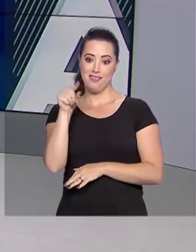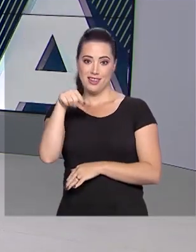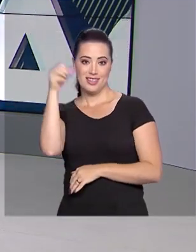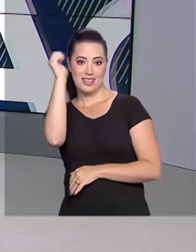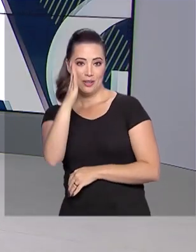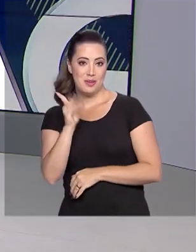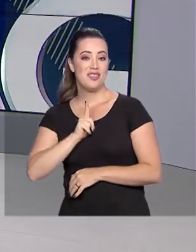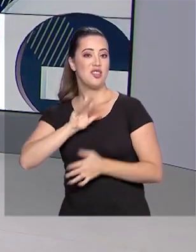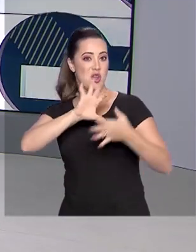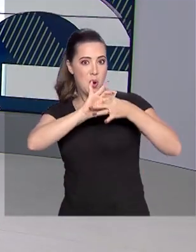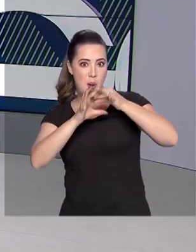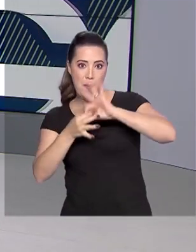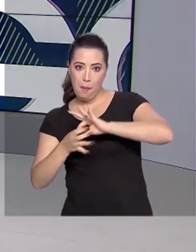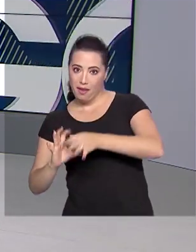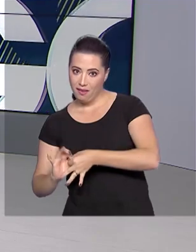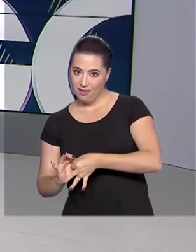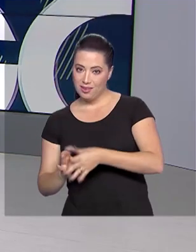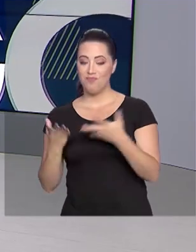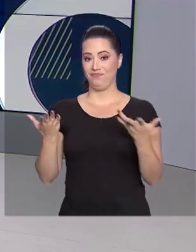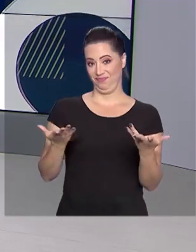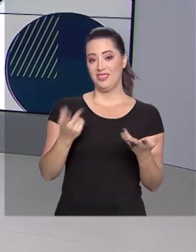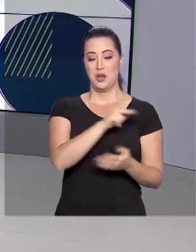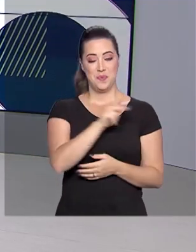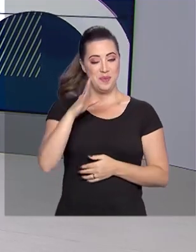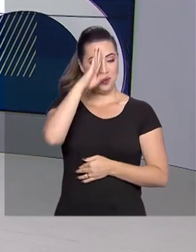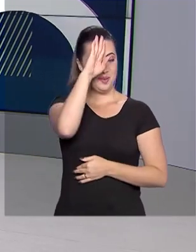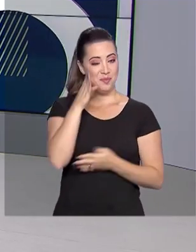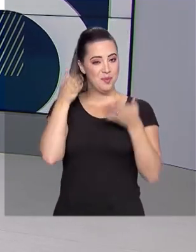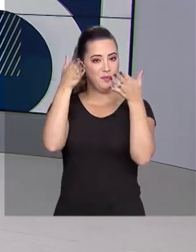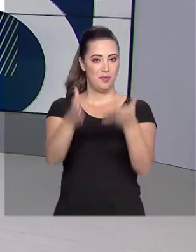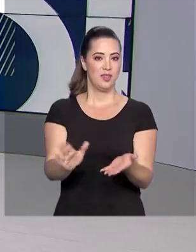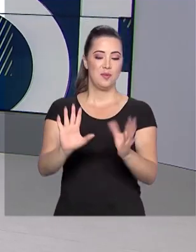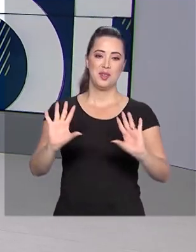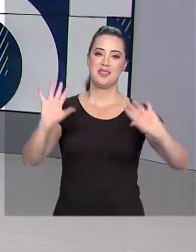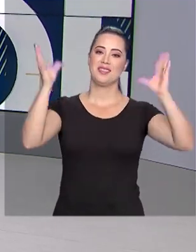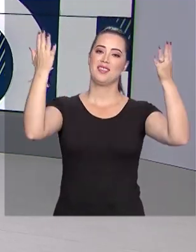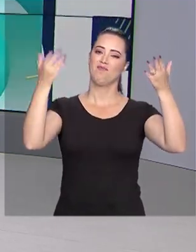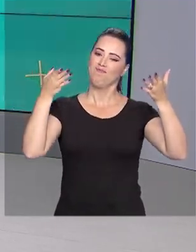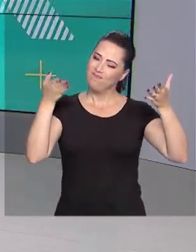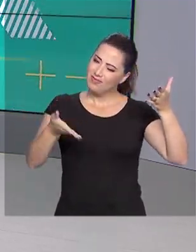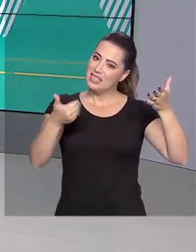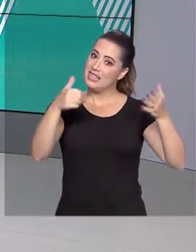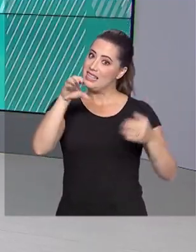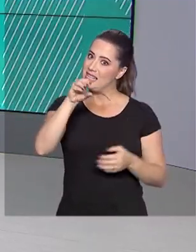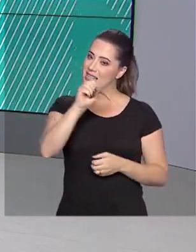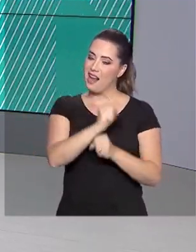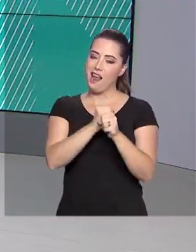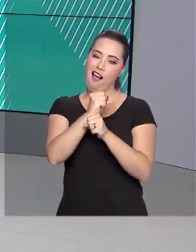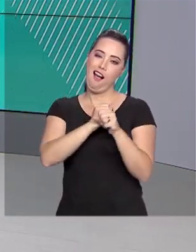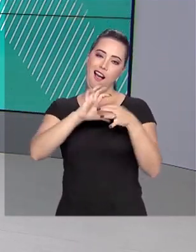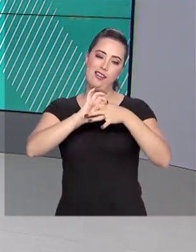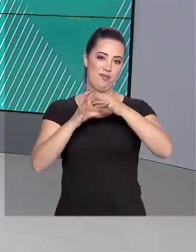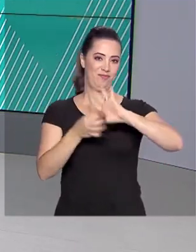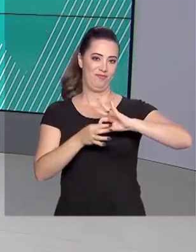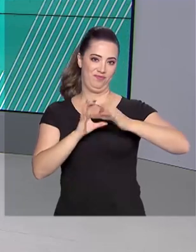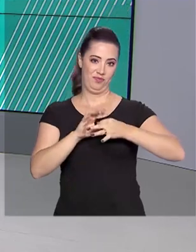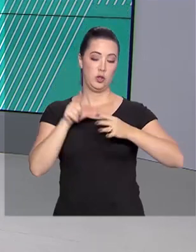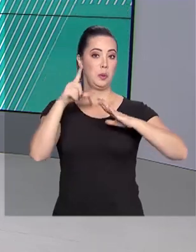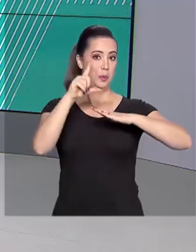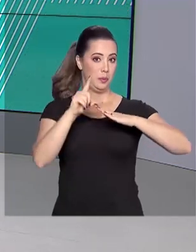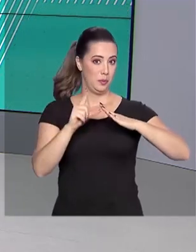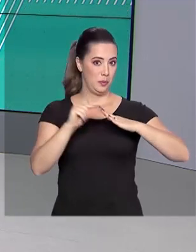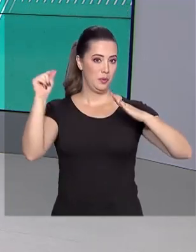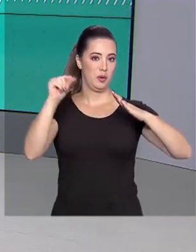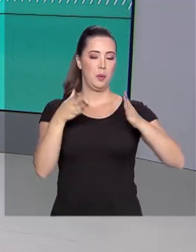vez e o presidente Jair Bolsonaro participou agora há pouco da cerimônia comemorativa do Centenário Olímpico do Brasil no Palácio do